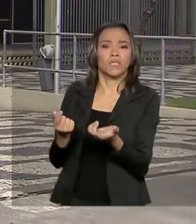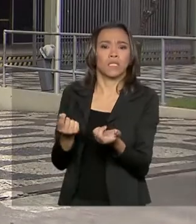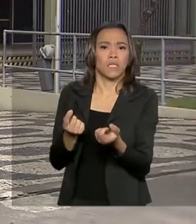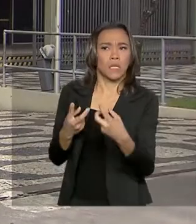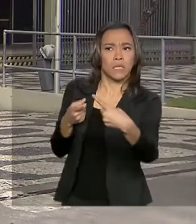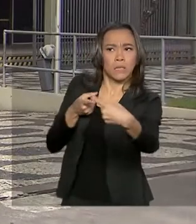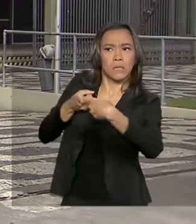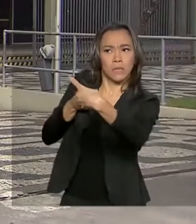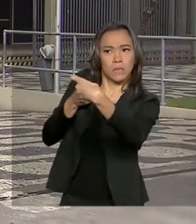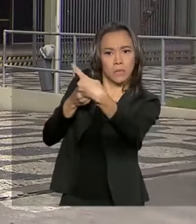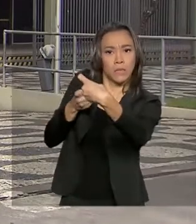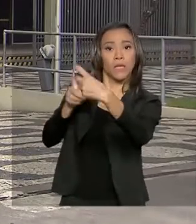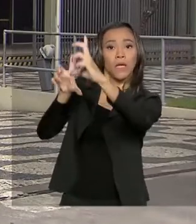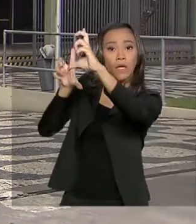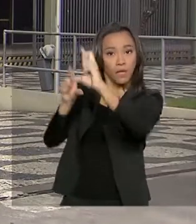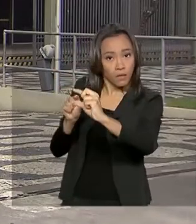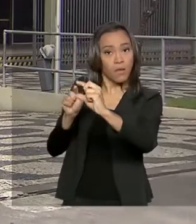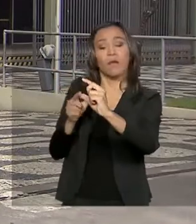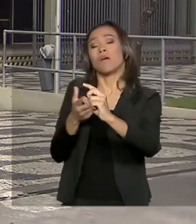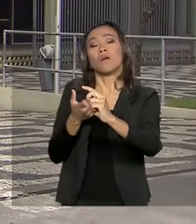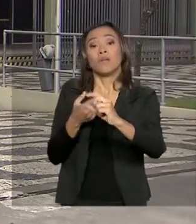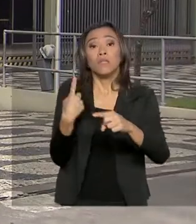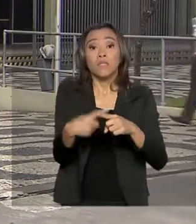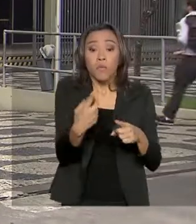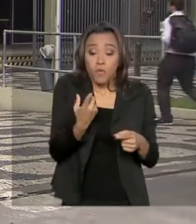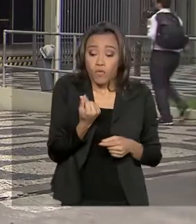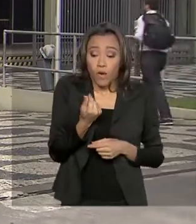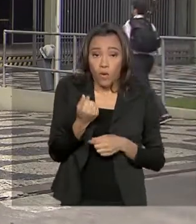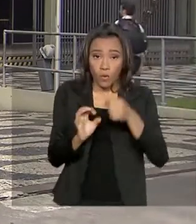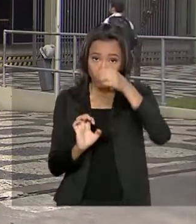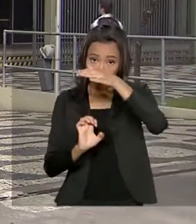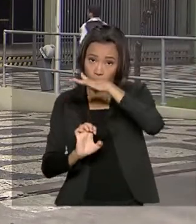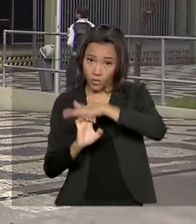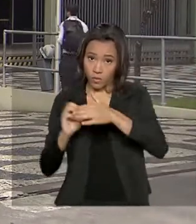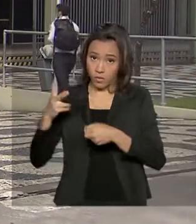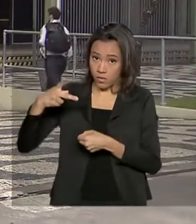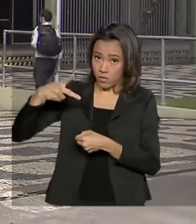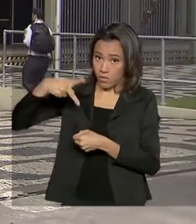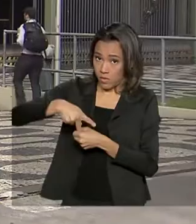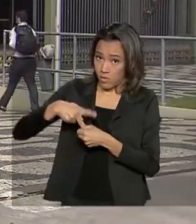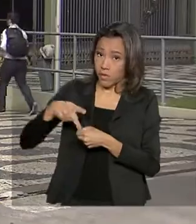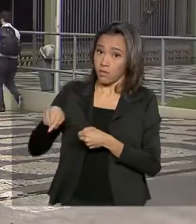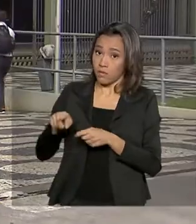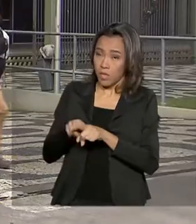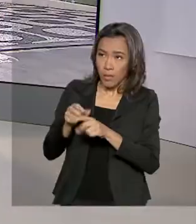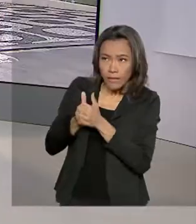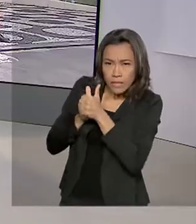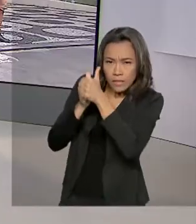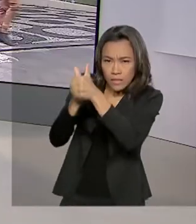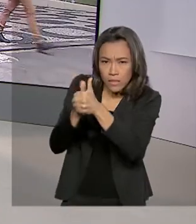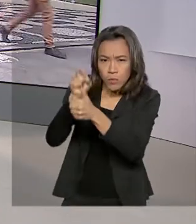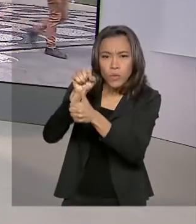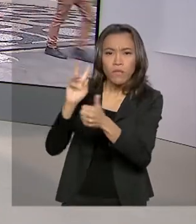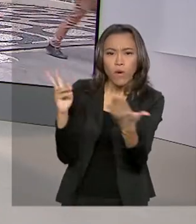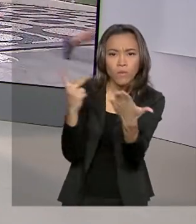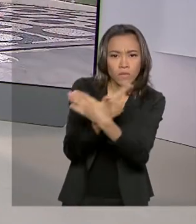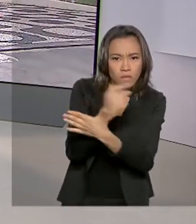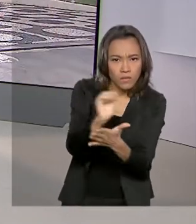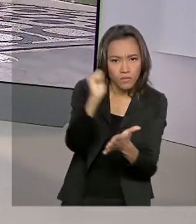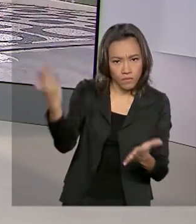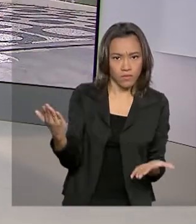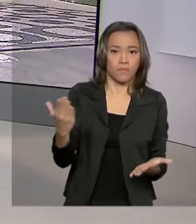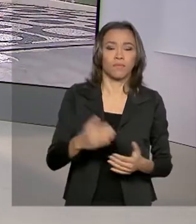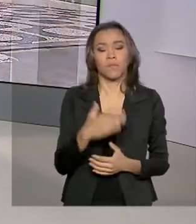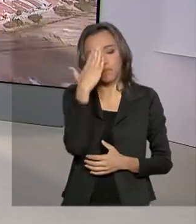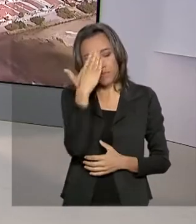estrangeiro caiu, os valores praticados pela Petrobras também acompanharam esse movimento. Renata. Obrigada, Tiago, pelas suas